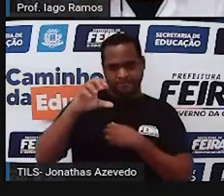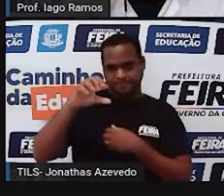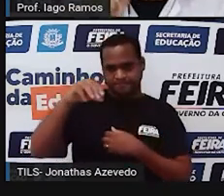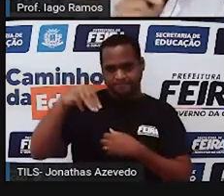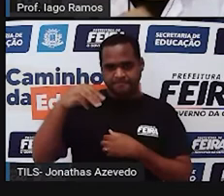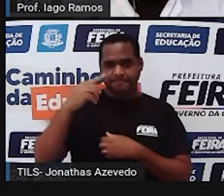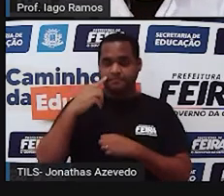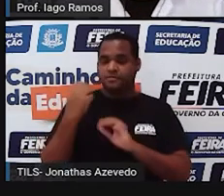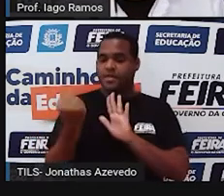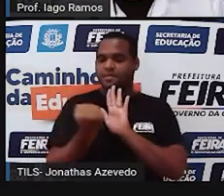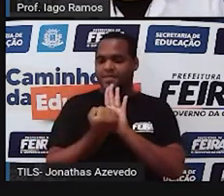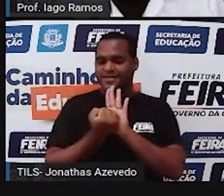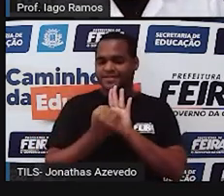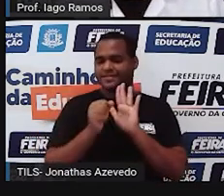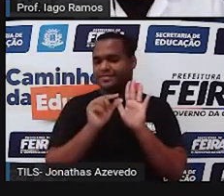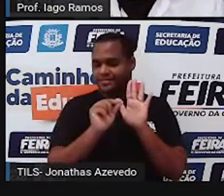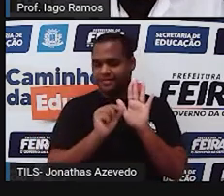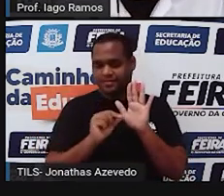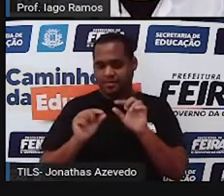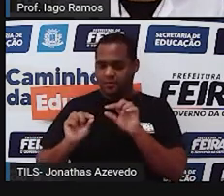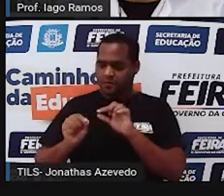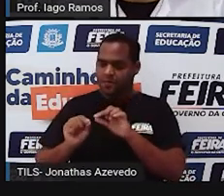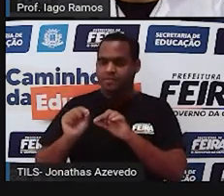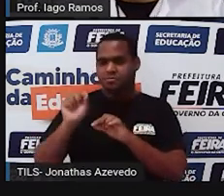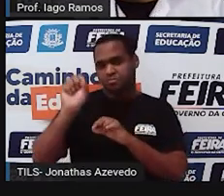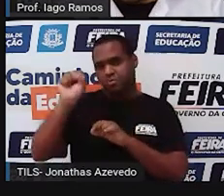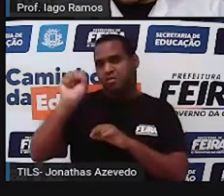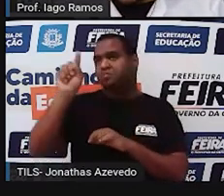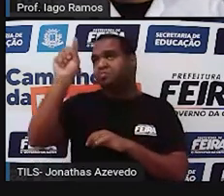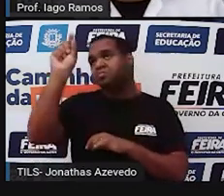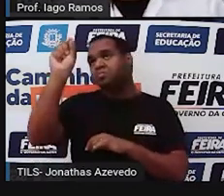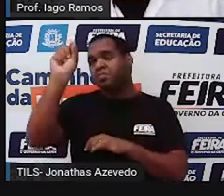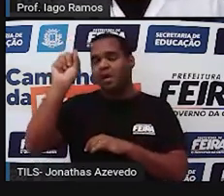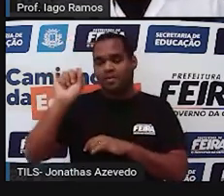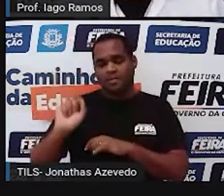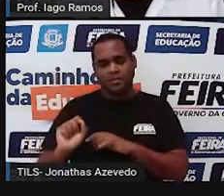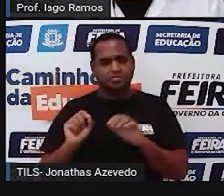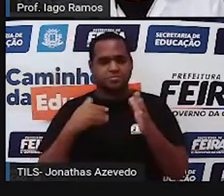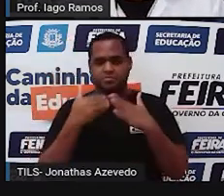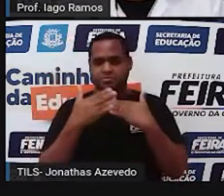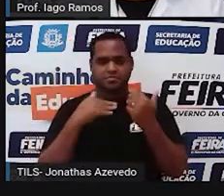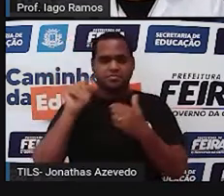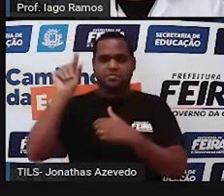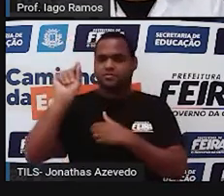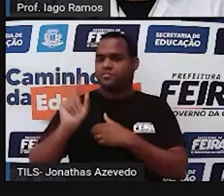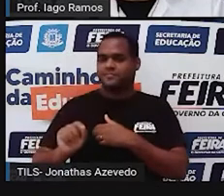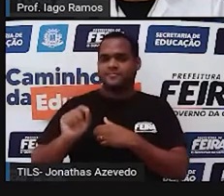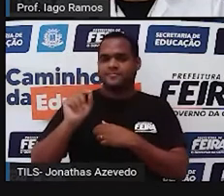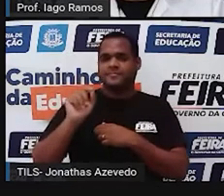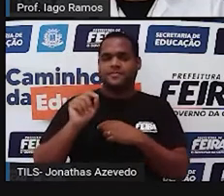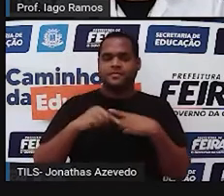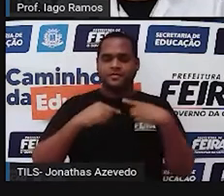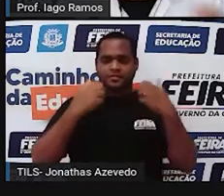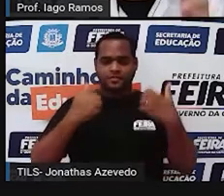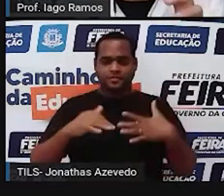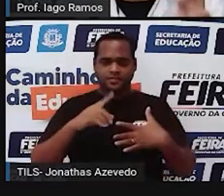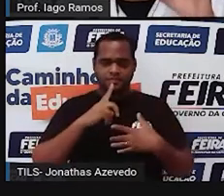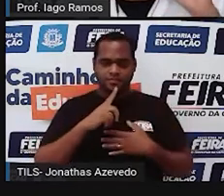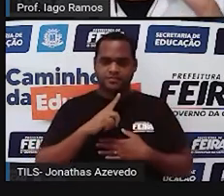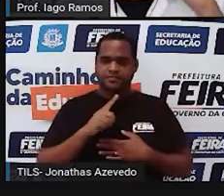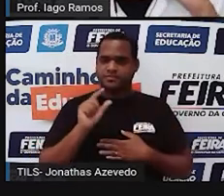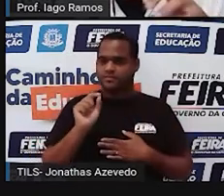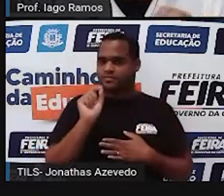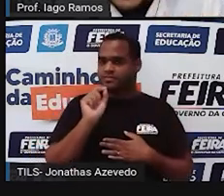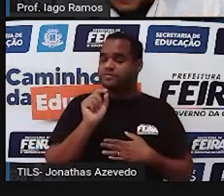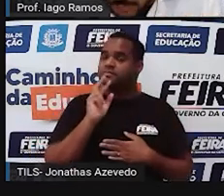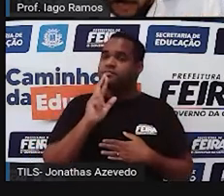Marquei um ponto ali na ponta de baixo. Pode ser a de cima, não tem problema. Depois que você marcou nesse ponto, né? Esse ponto